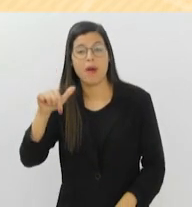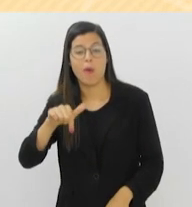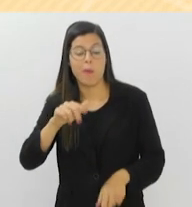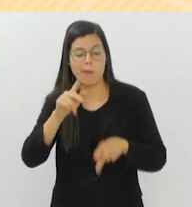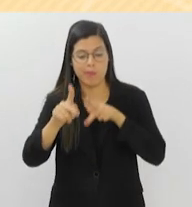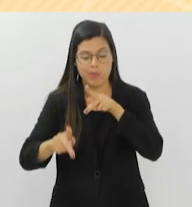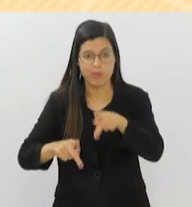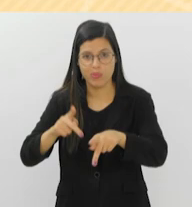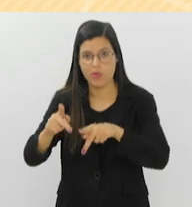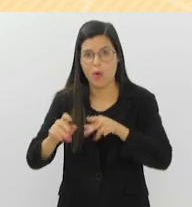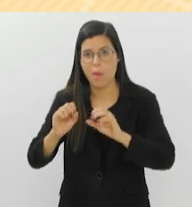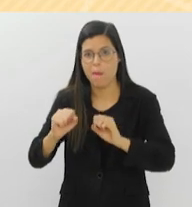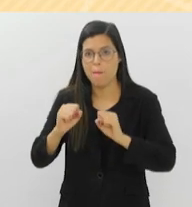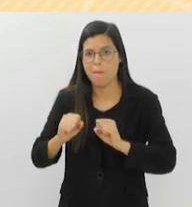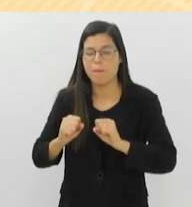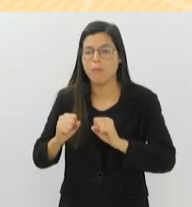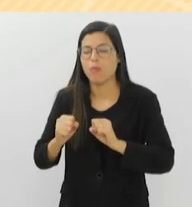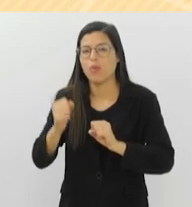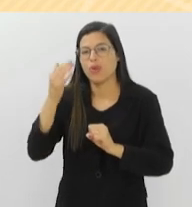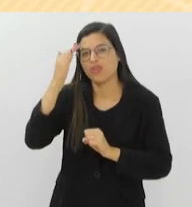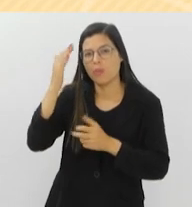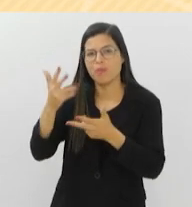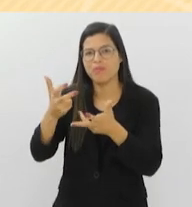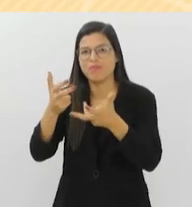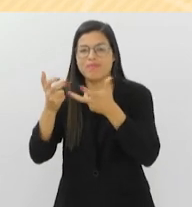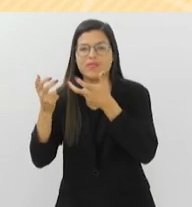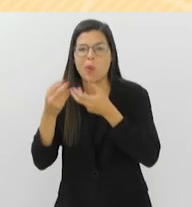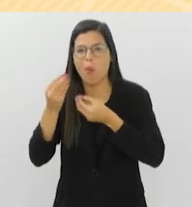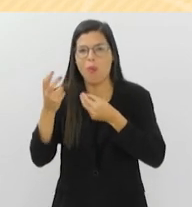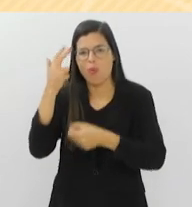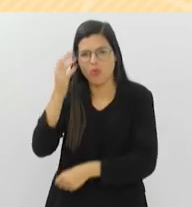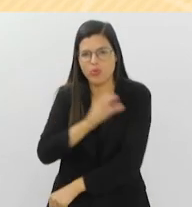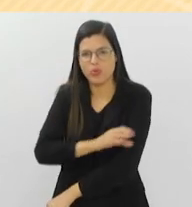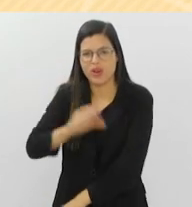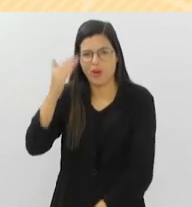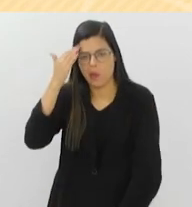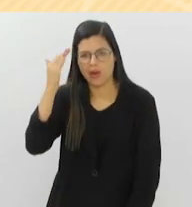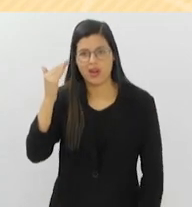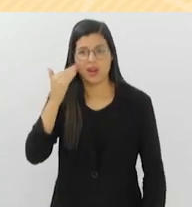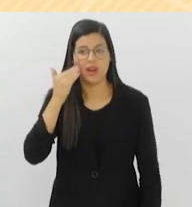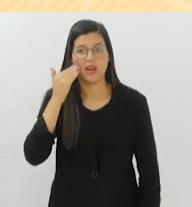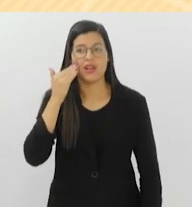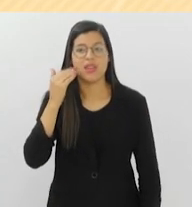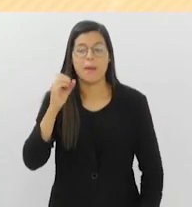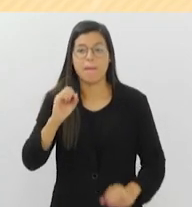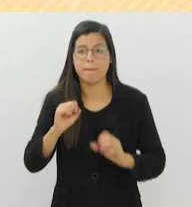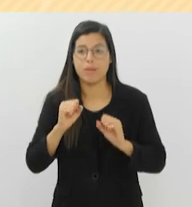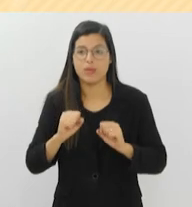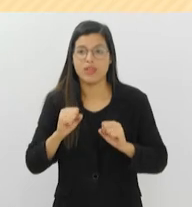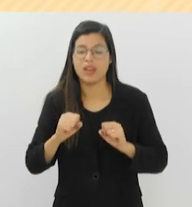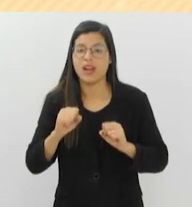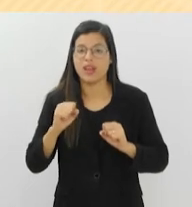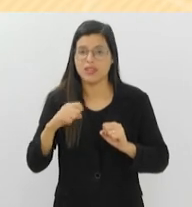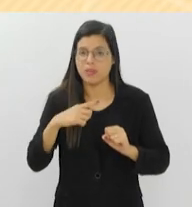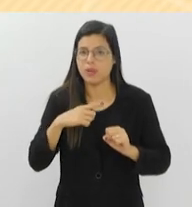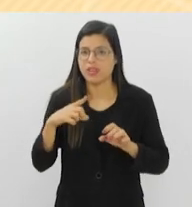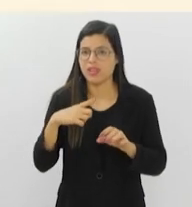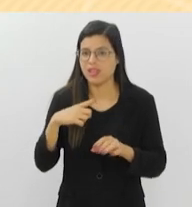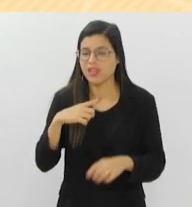imersiva da cultura coreana. No sábado estendido, os visitantes poderão participar de uma ativação especial,